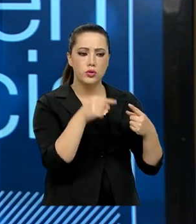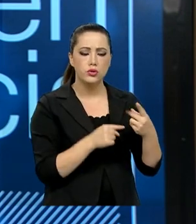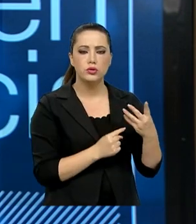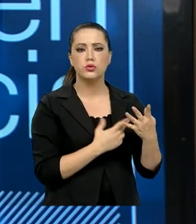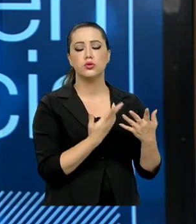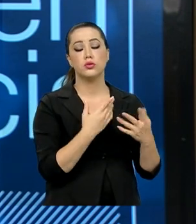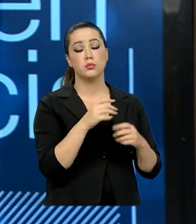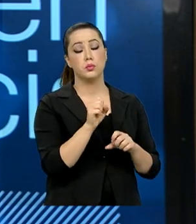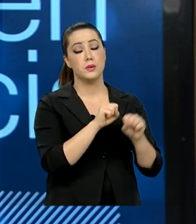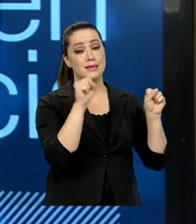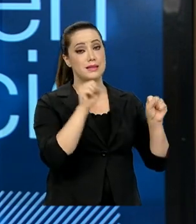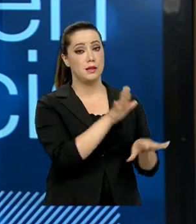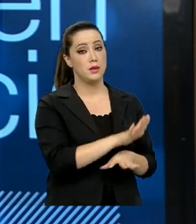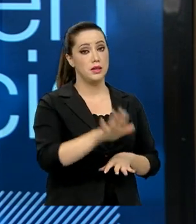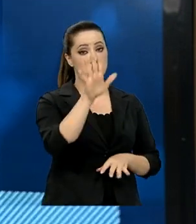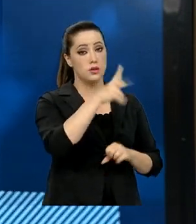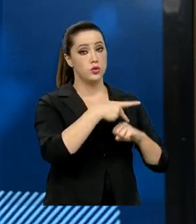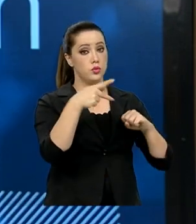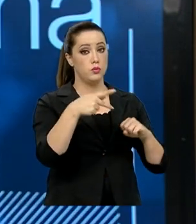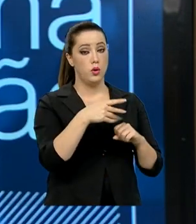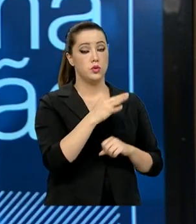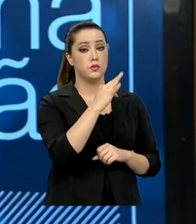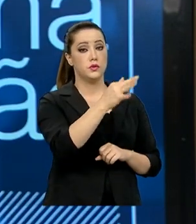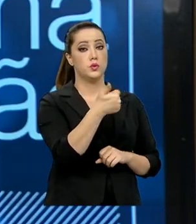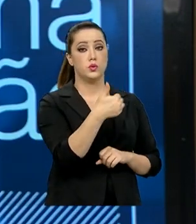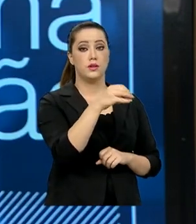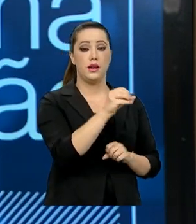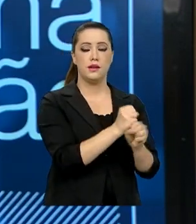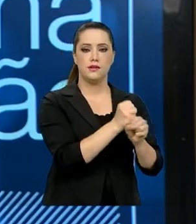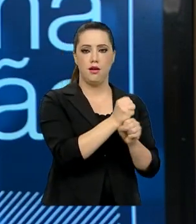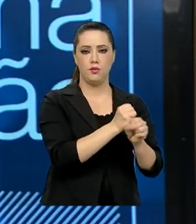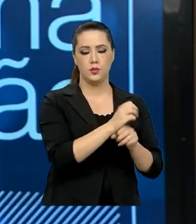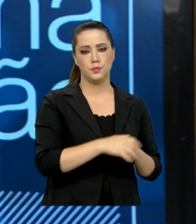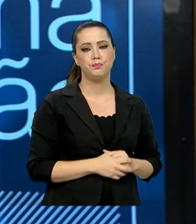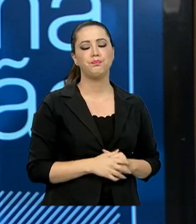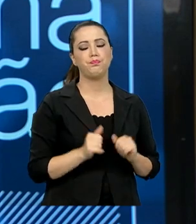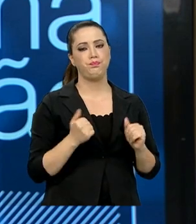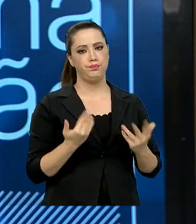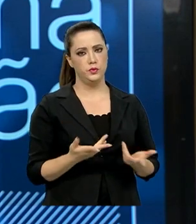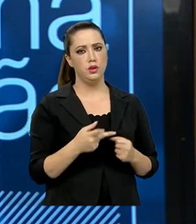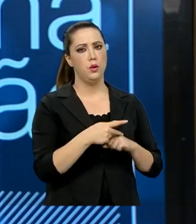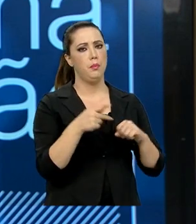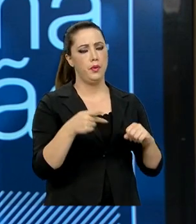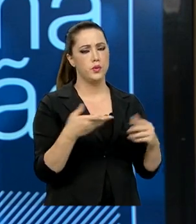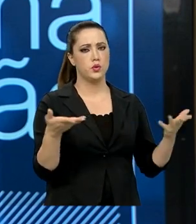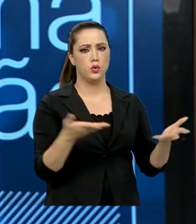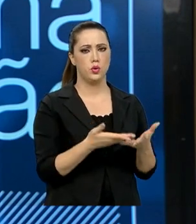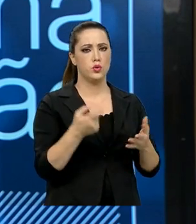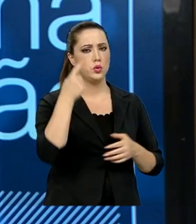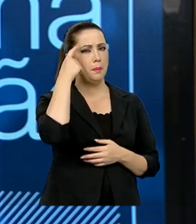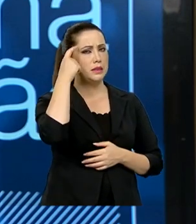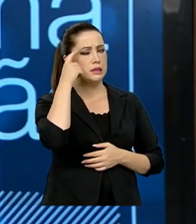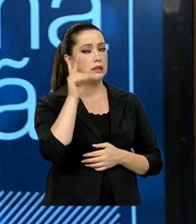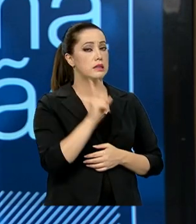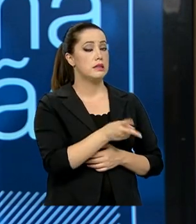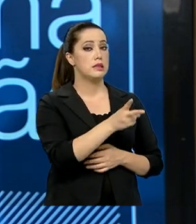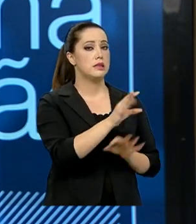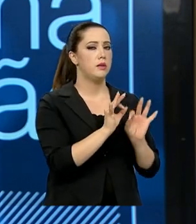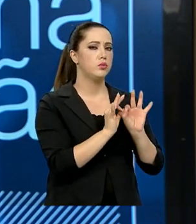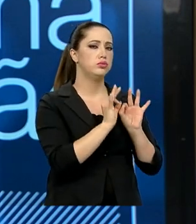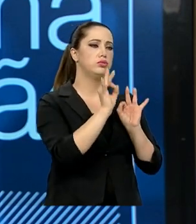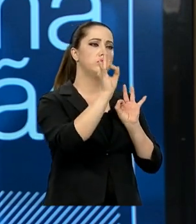Nacional de Pós-Graduação para os próximos 10 anos. Então, a pós-graduação, ela tem sido pensada sempre a longo prazo.